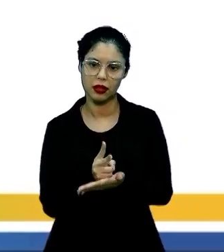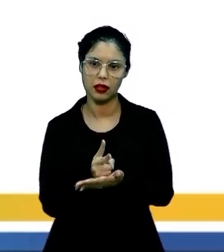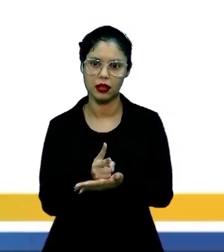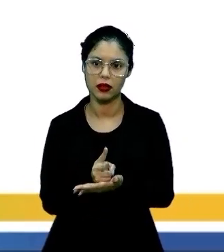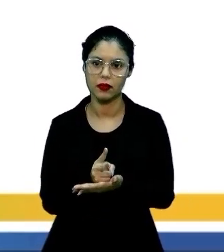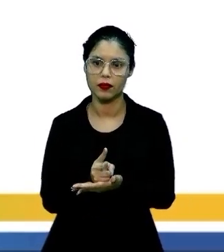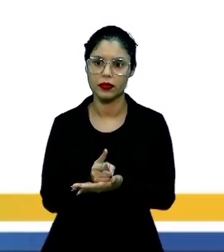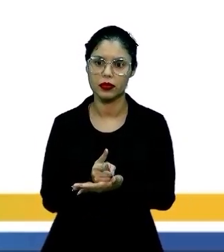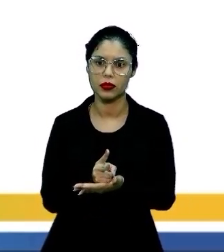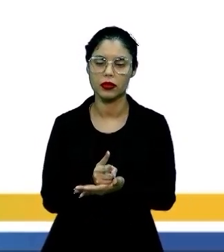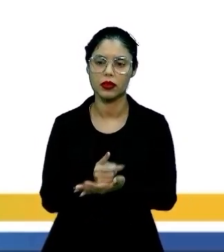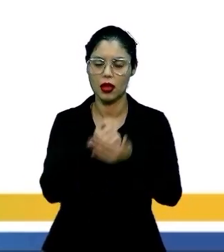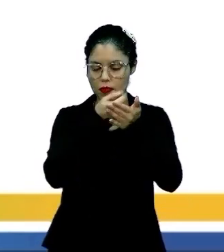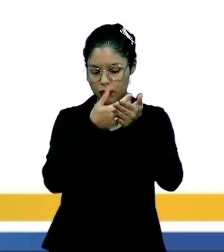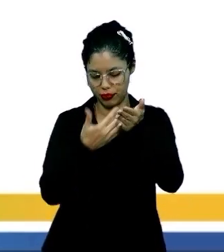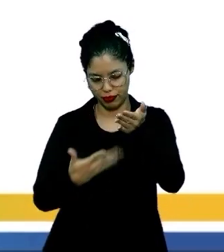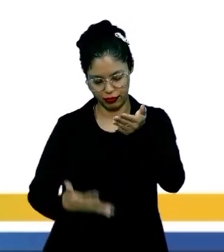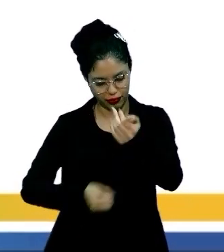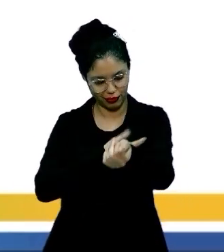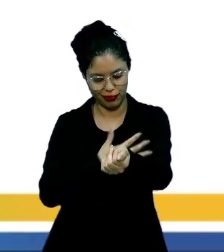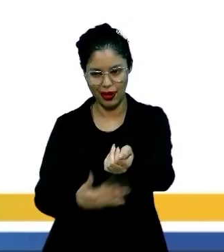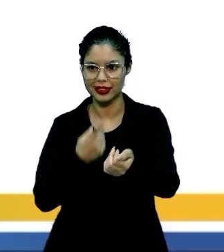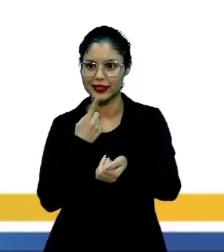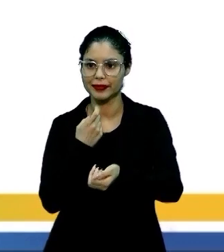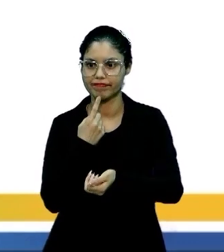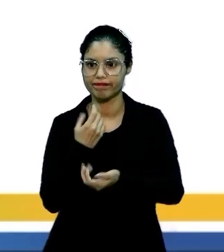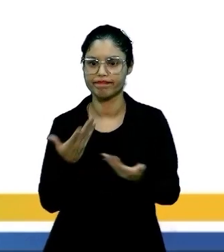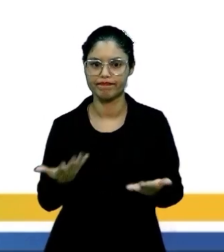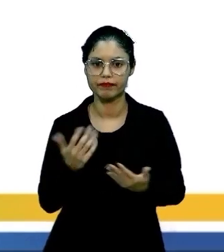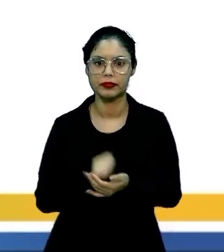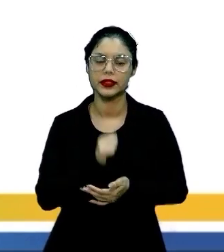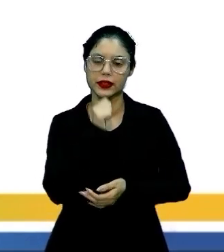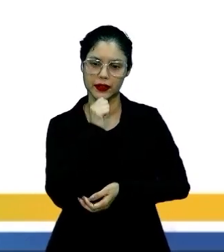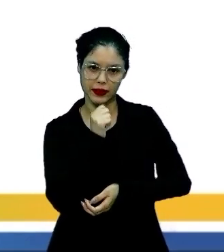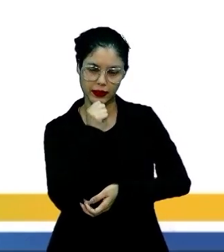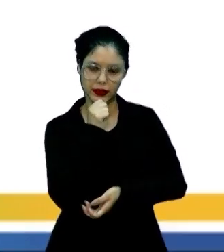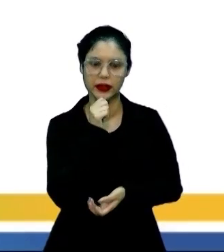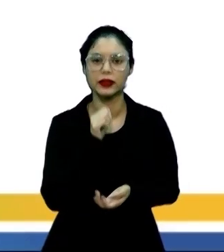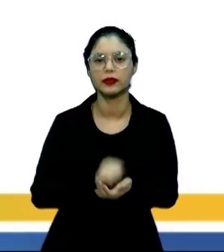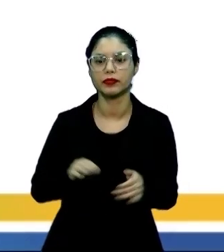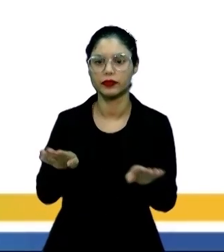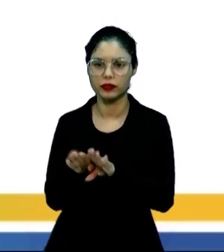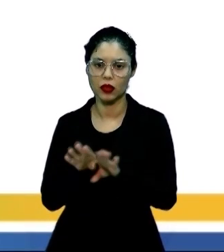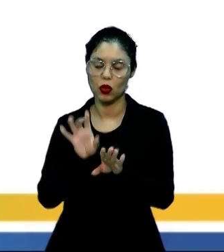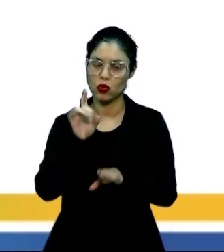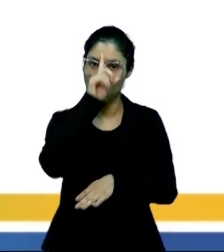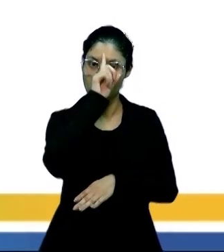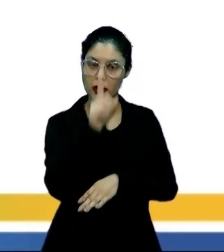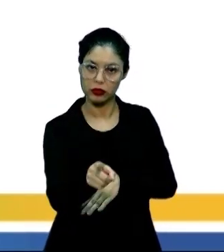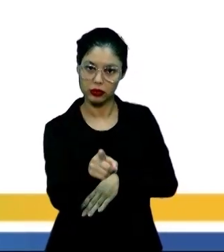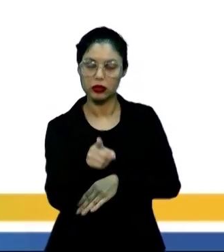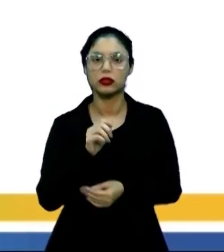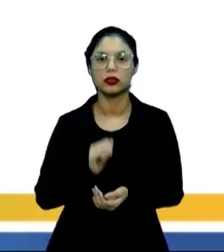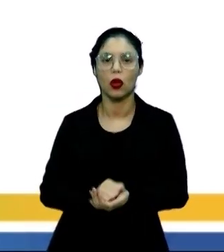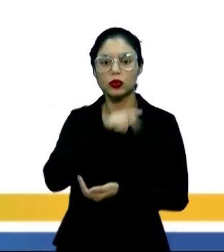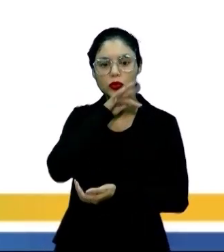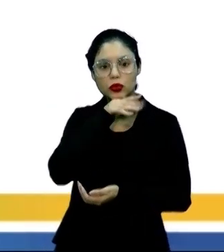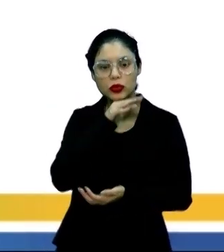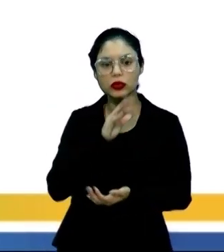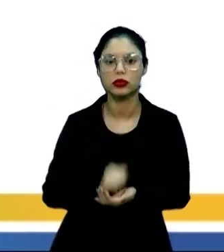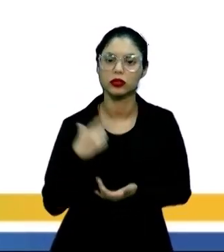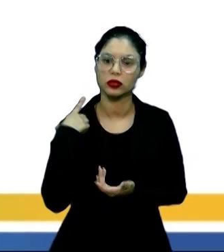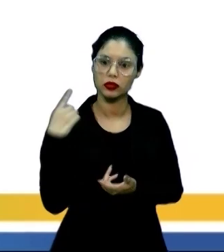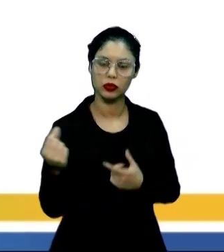escorrer sangue. Mas, além de que ele só mandava os perversos aos